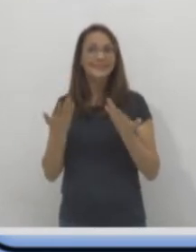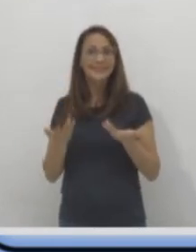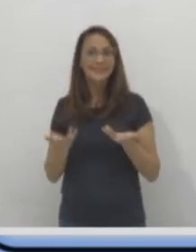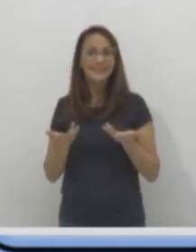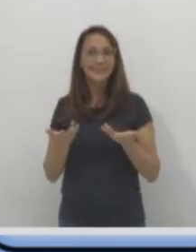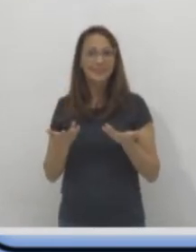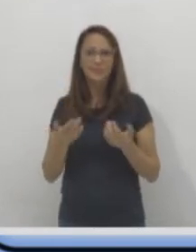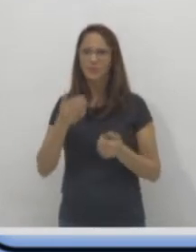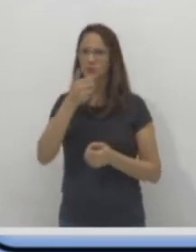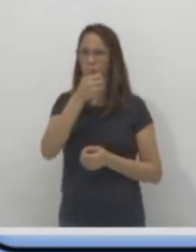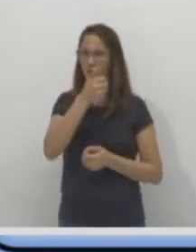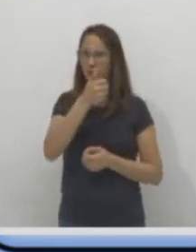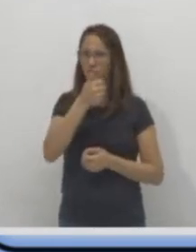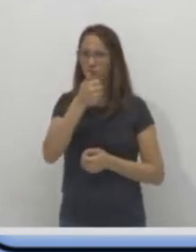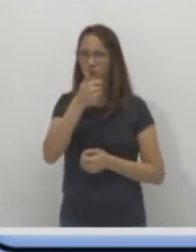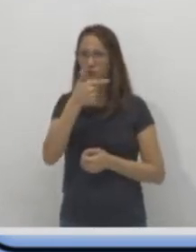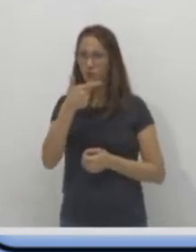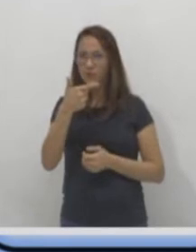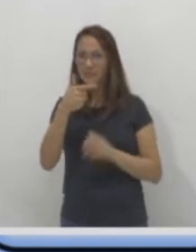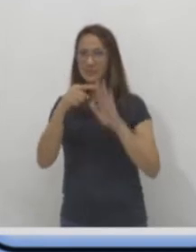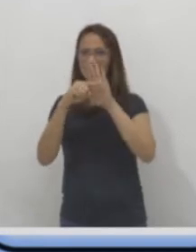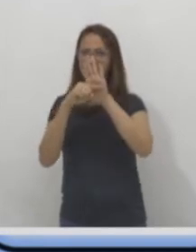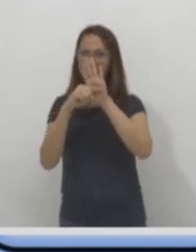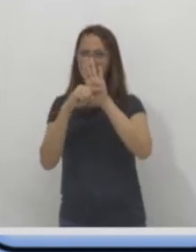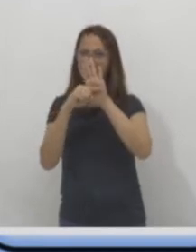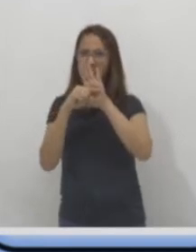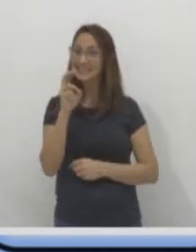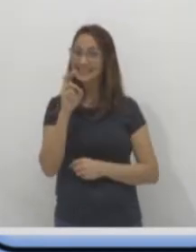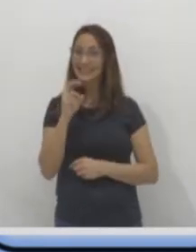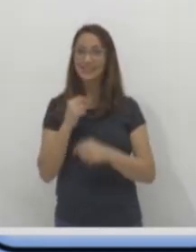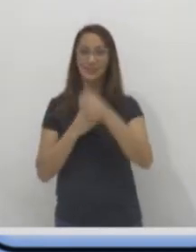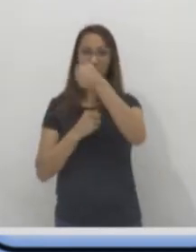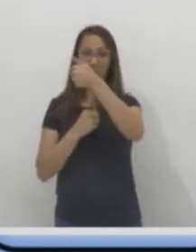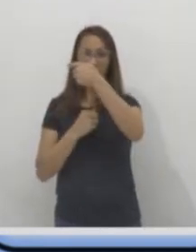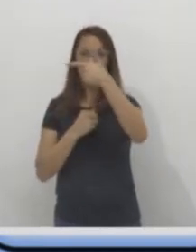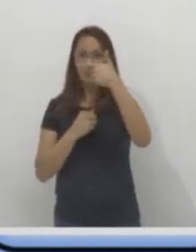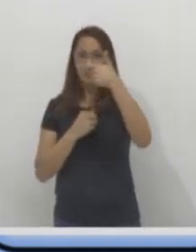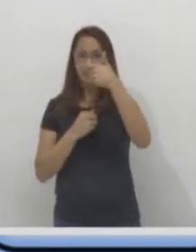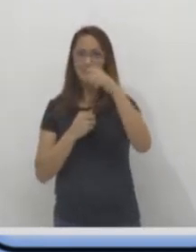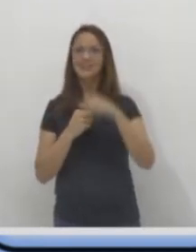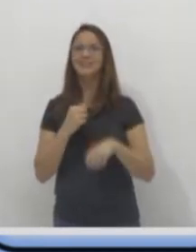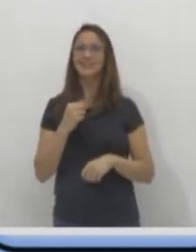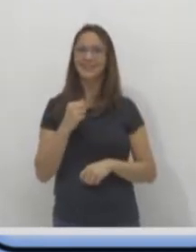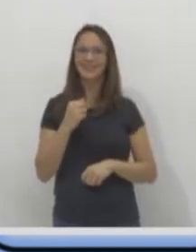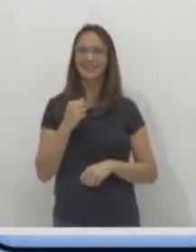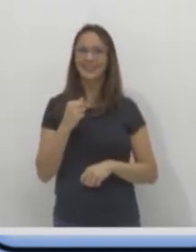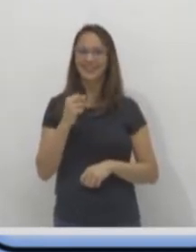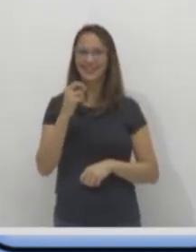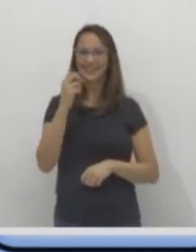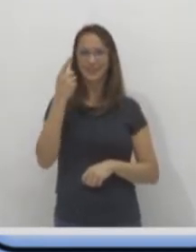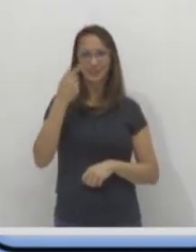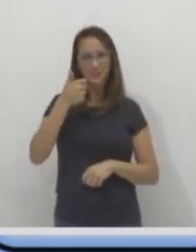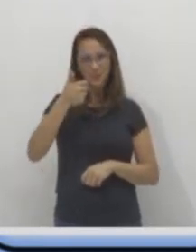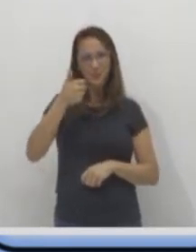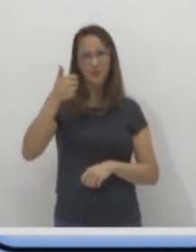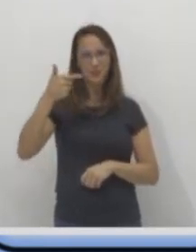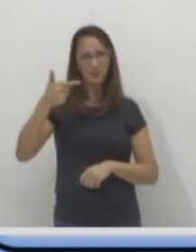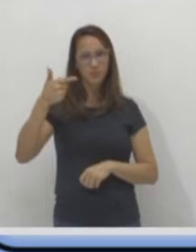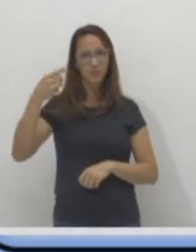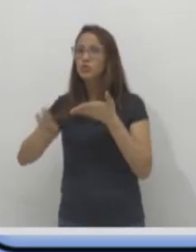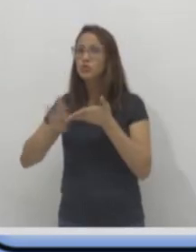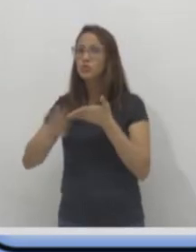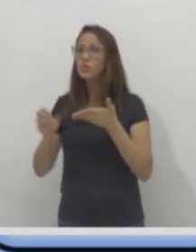vai ser o quê? Ele tinha doze menos cinco. Uma, duas, três, quatro,